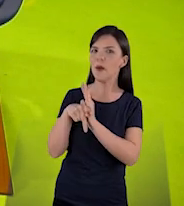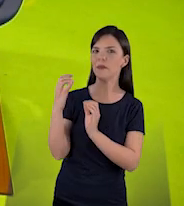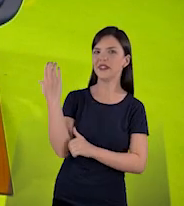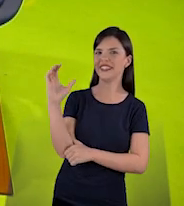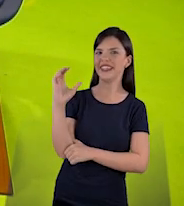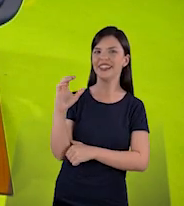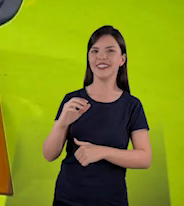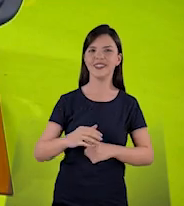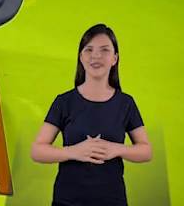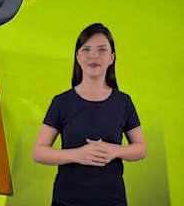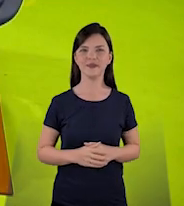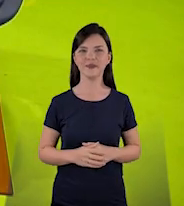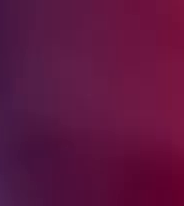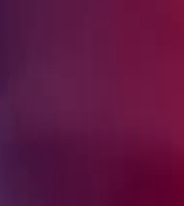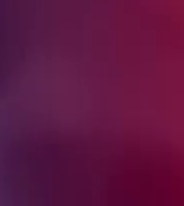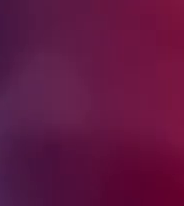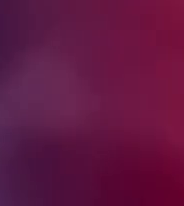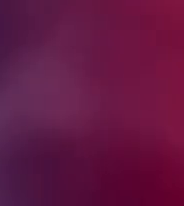nossa série Ciência em Três Níveis.